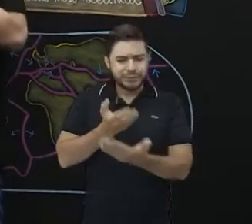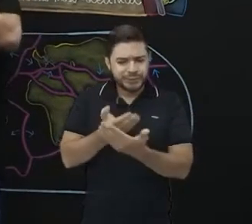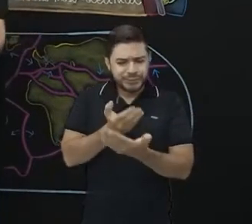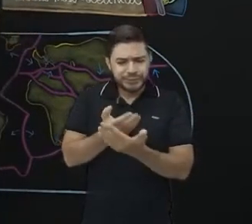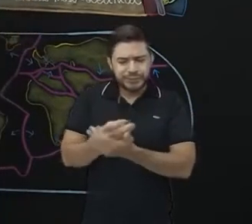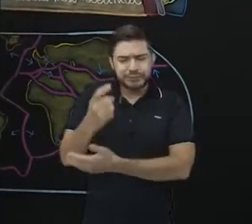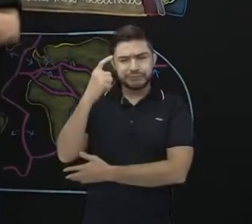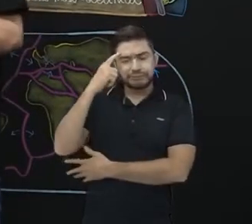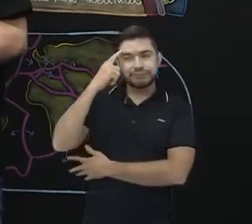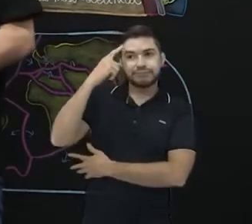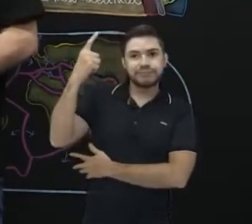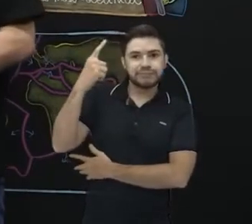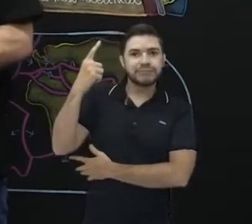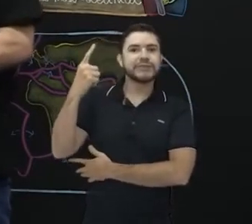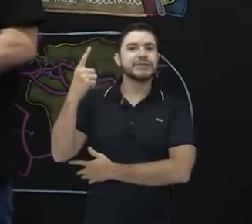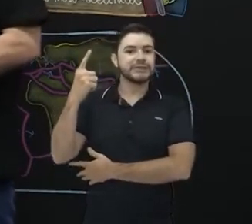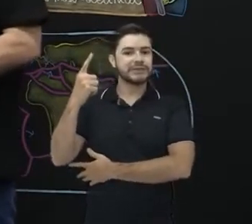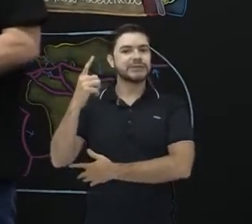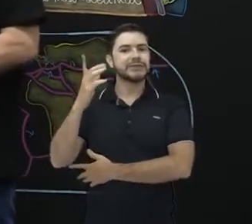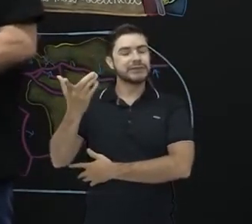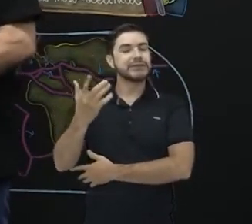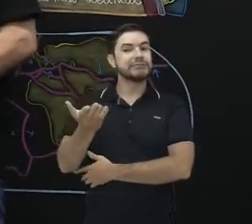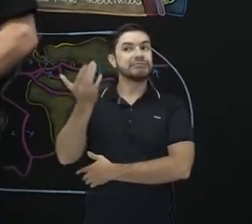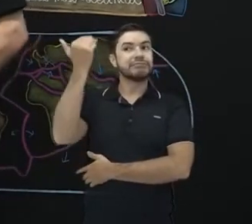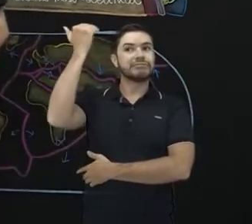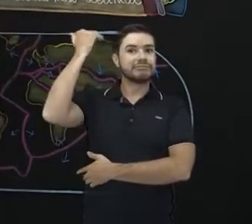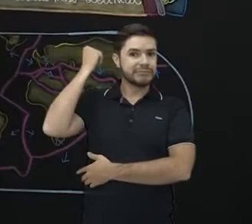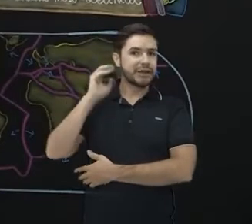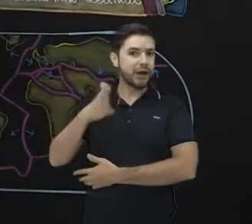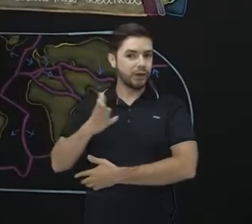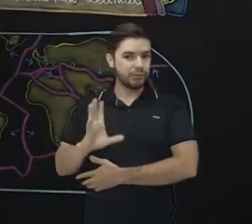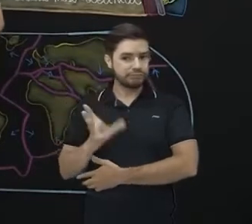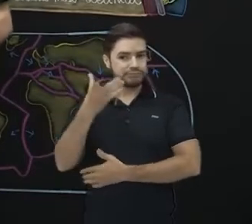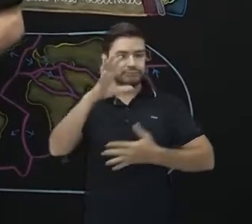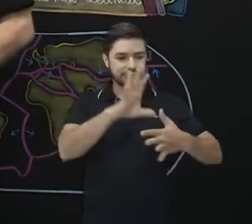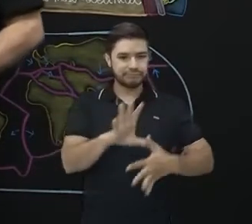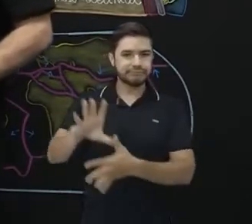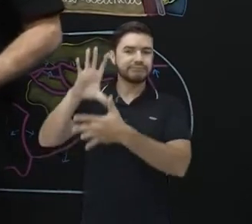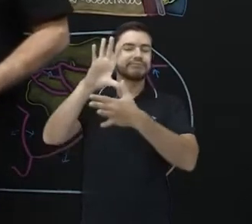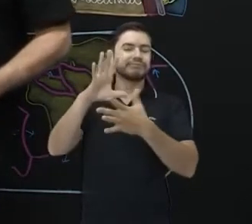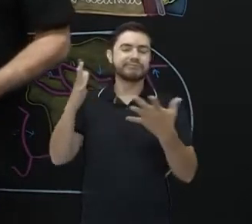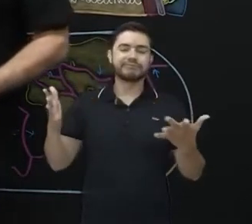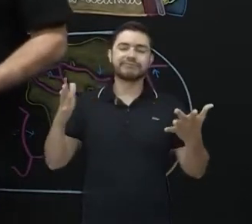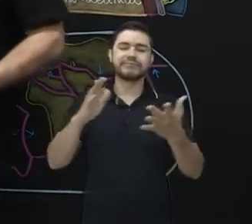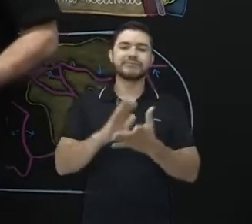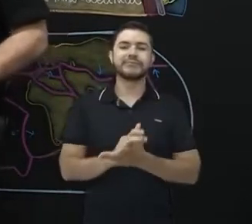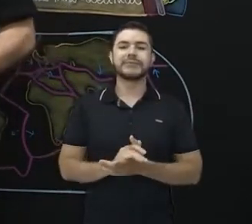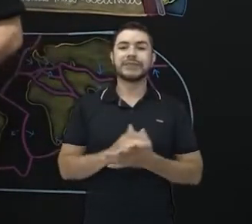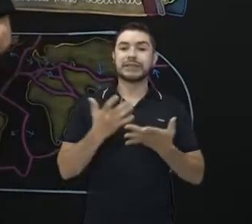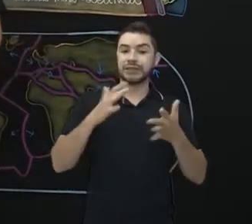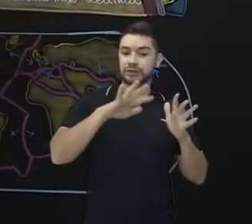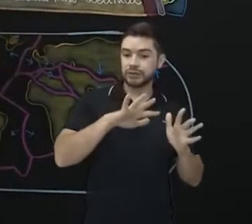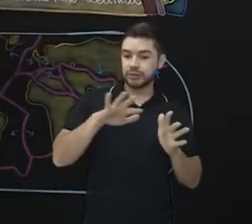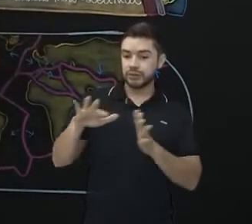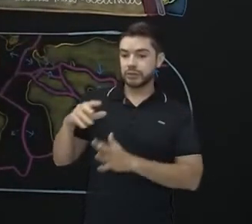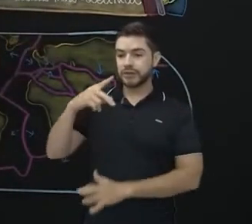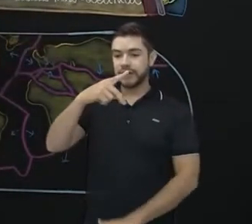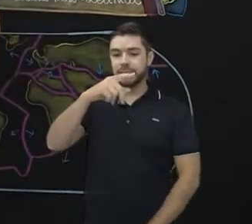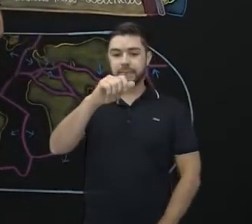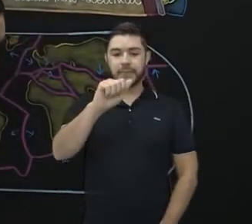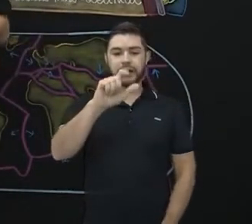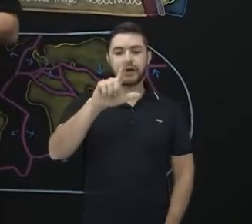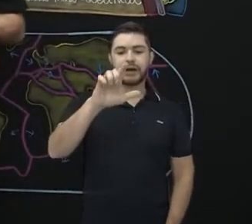ideia de que um dia os continentes estavam unidos. Só que daí ele deixou de lado um pouco a paleontologia